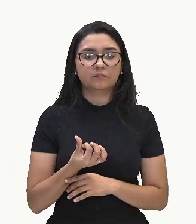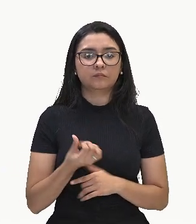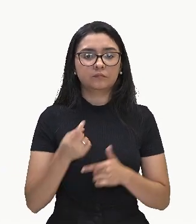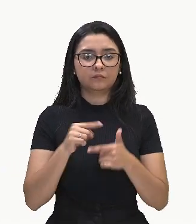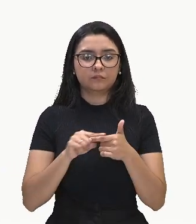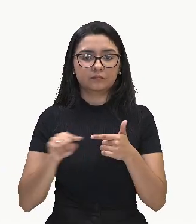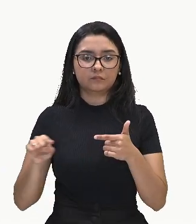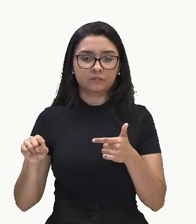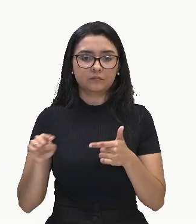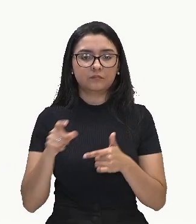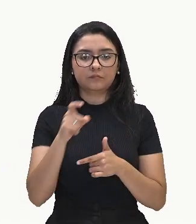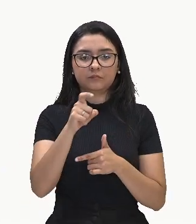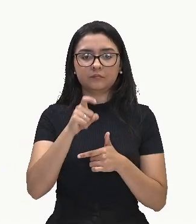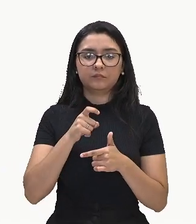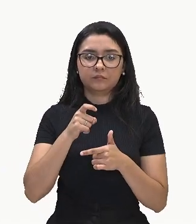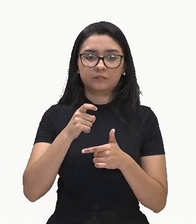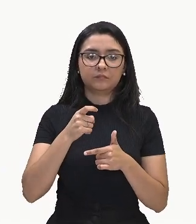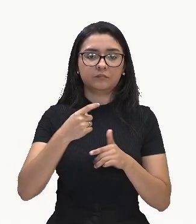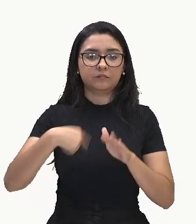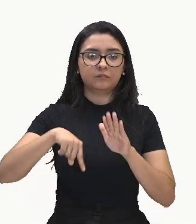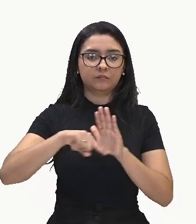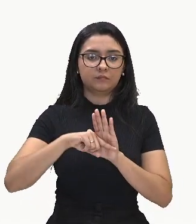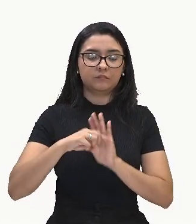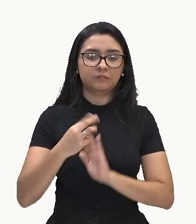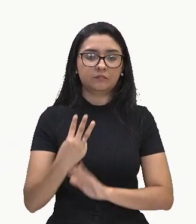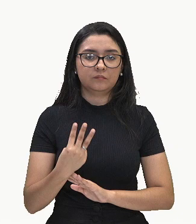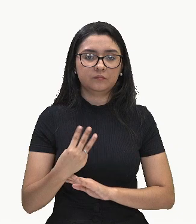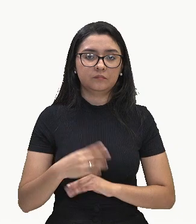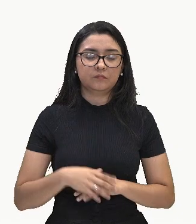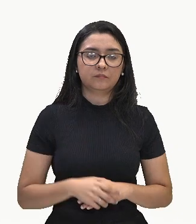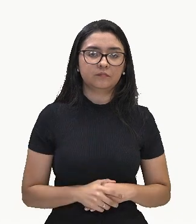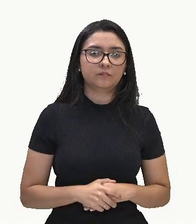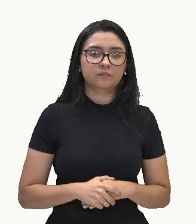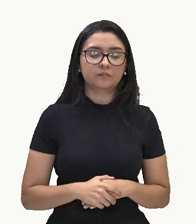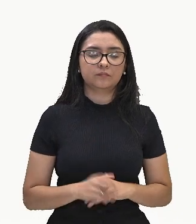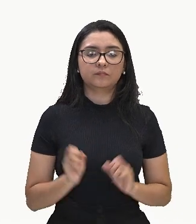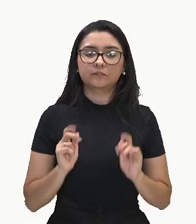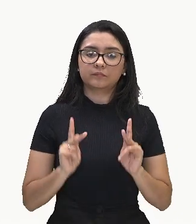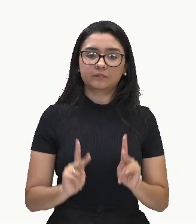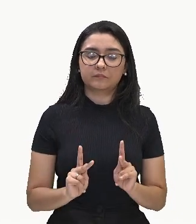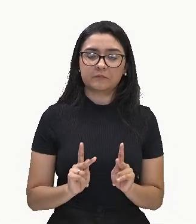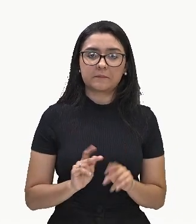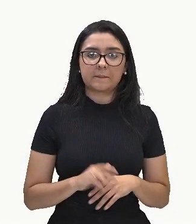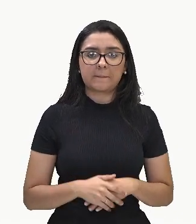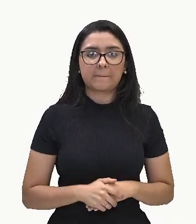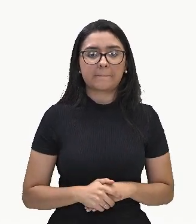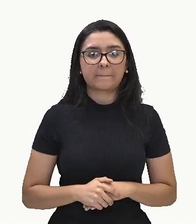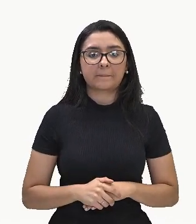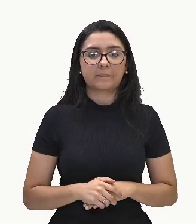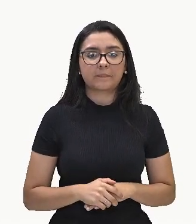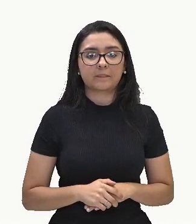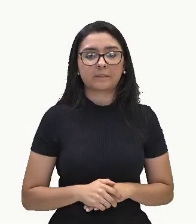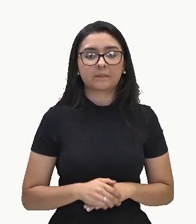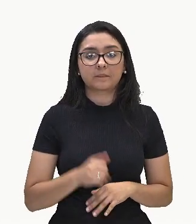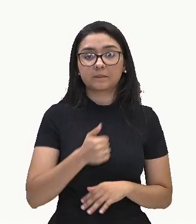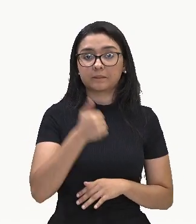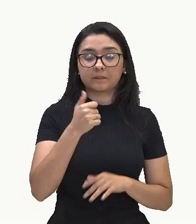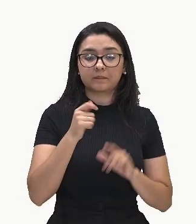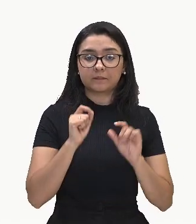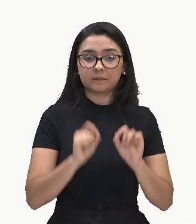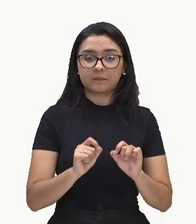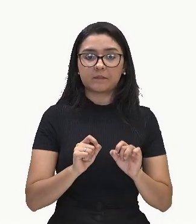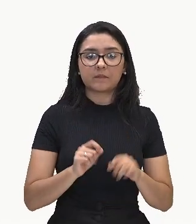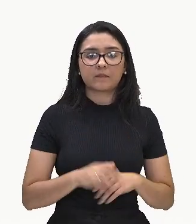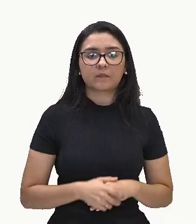X menos 3. Tá? Nosso primeiro passo seria